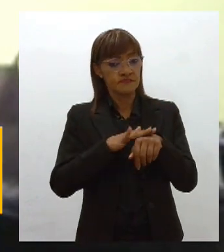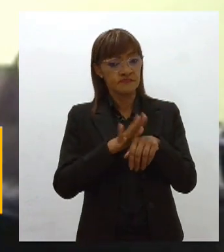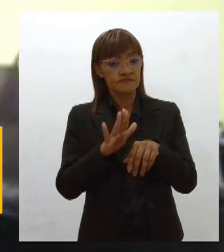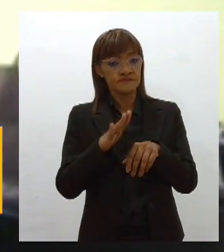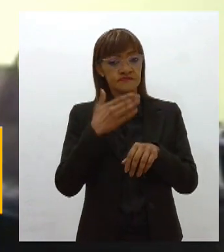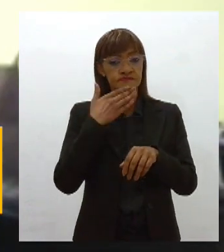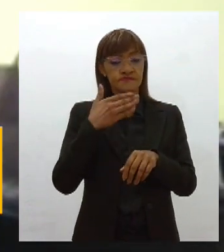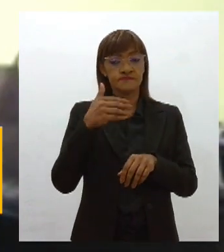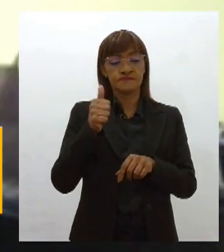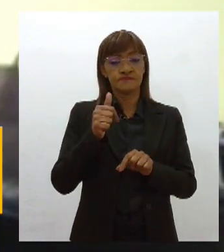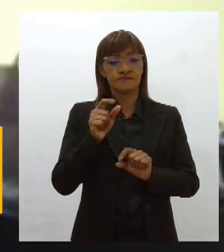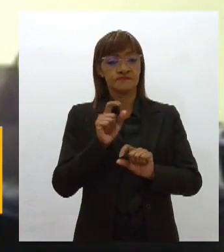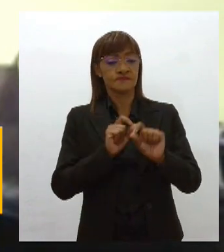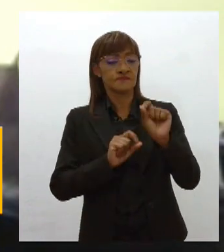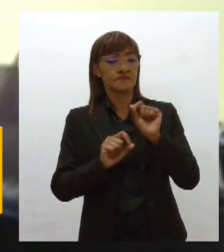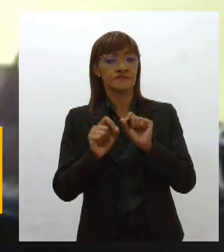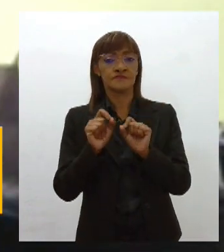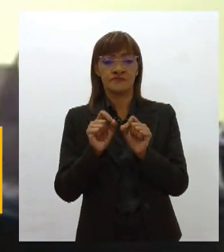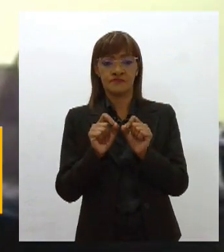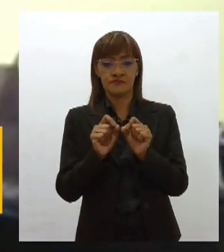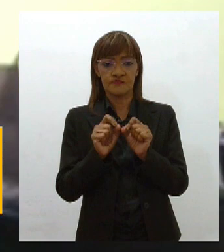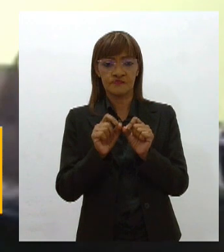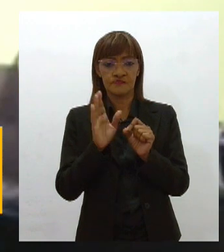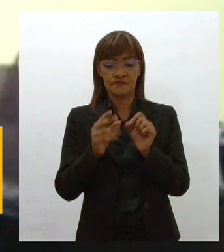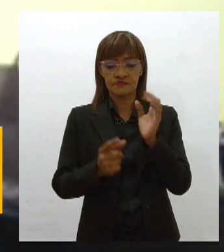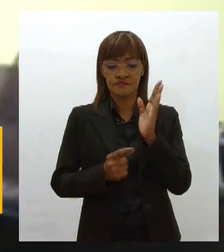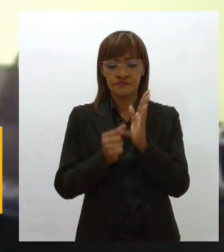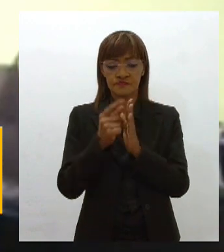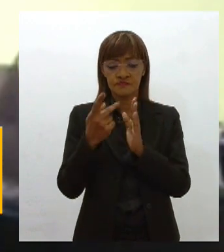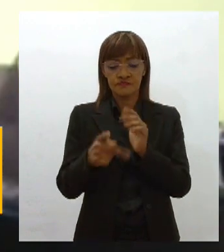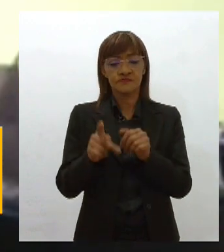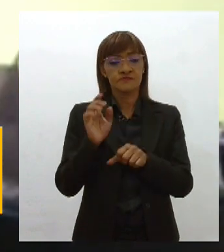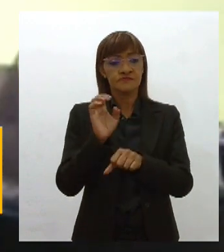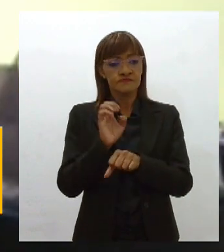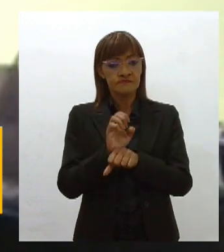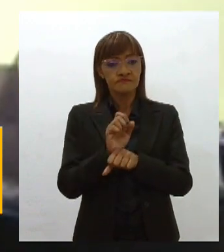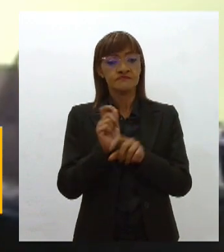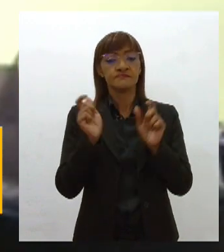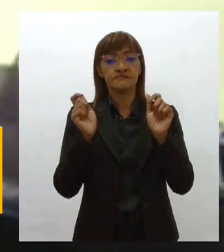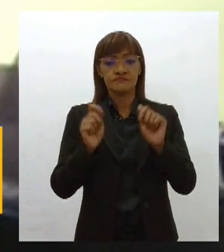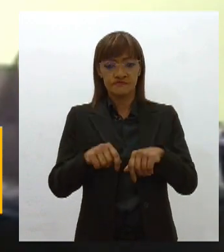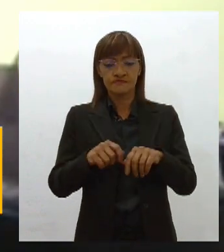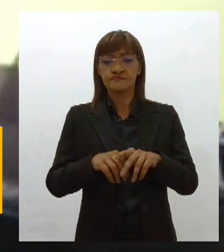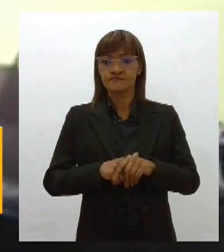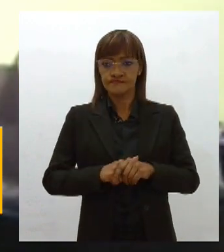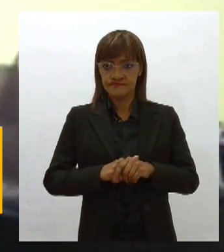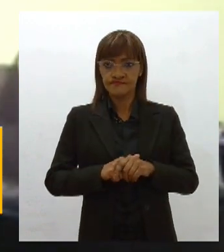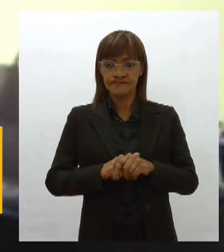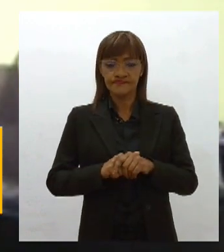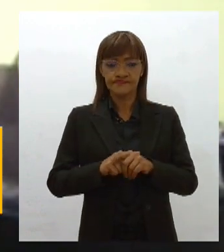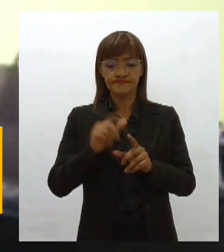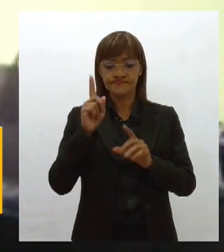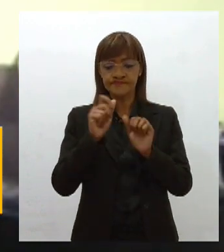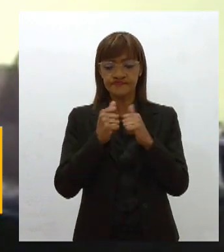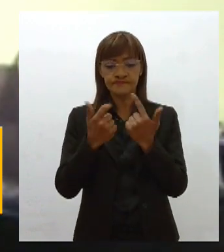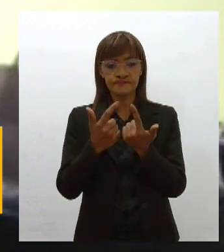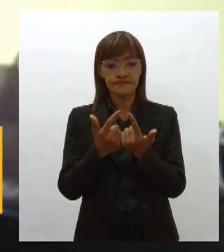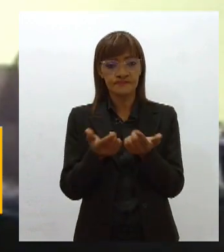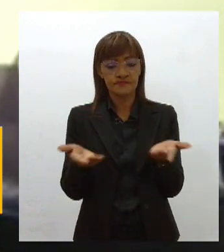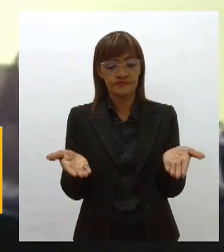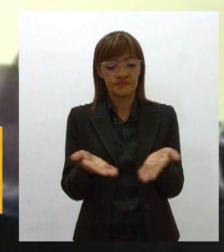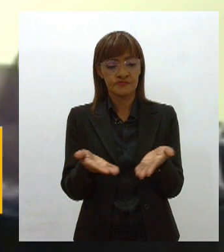questão orçamentária financeira do Estado, encamparia esse treze. Então, conseguimos fazê-lo agora, em